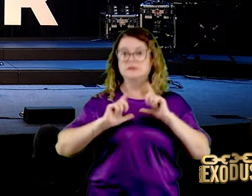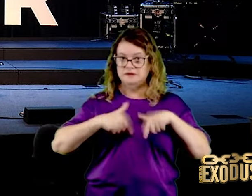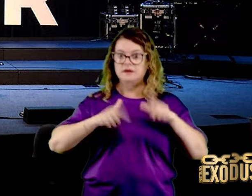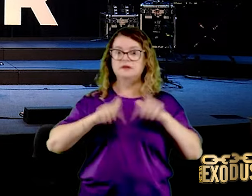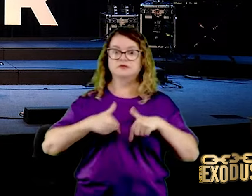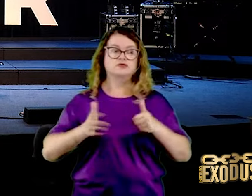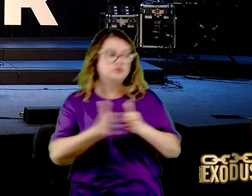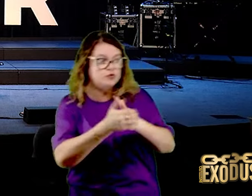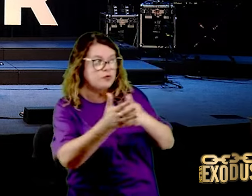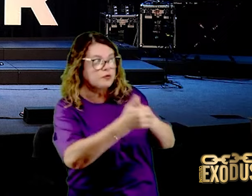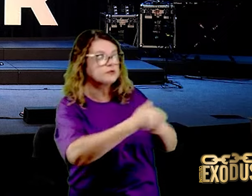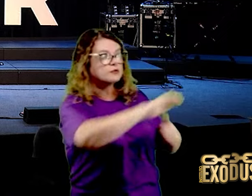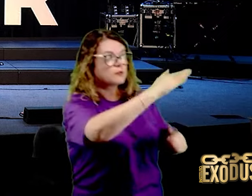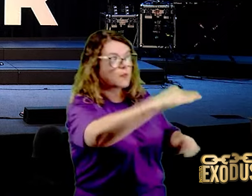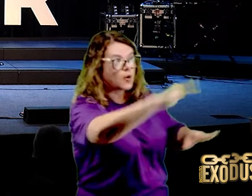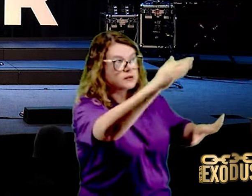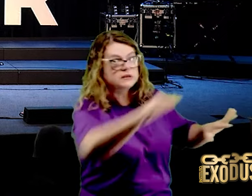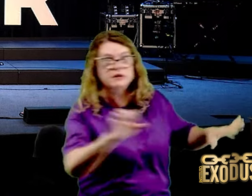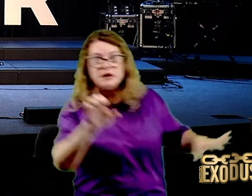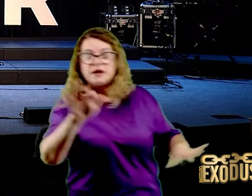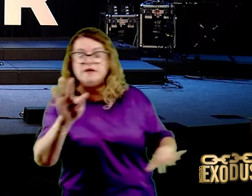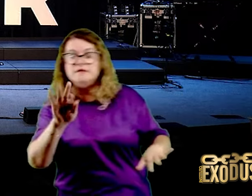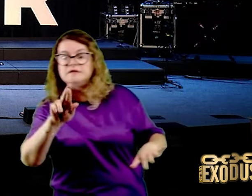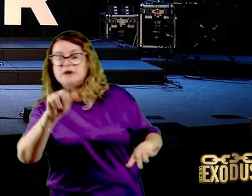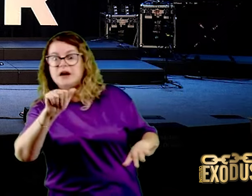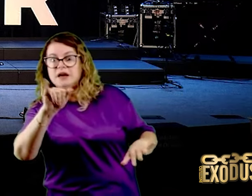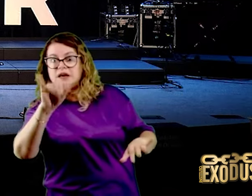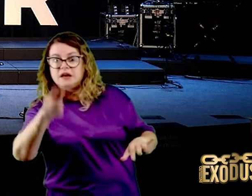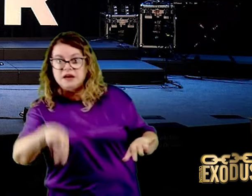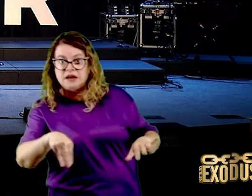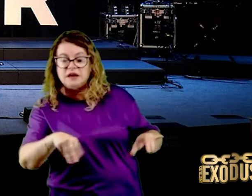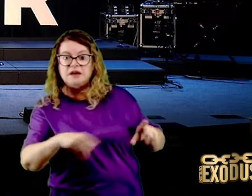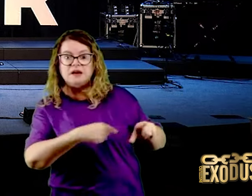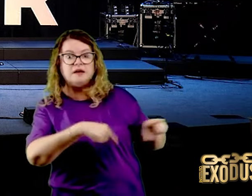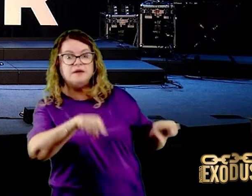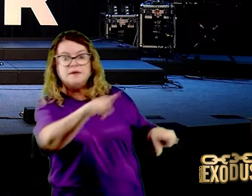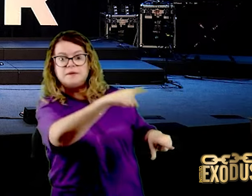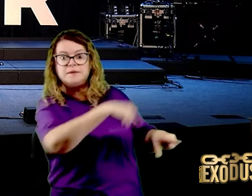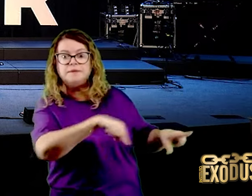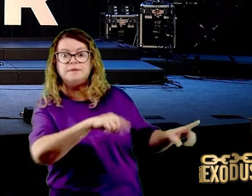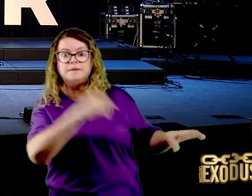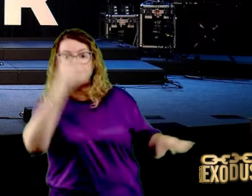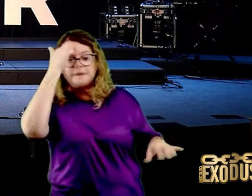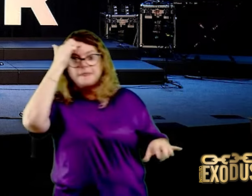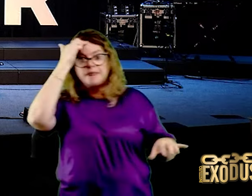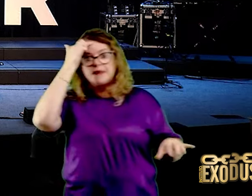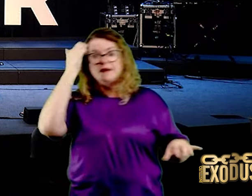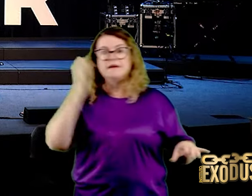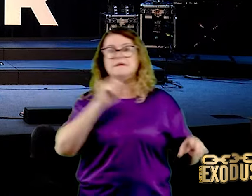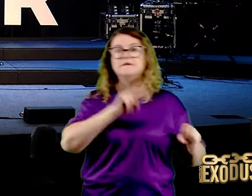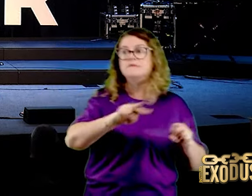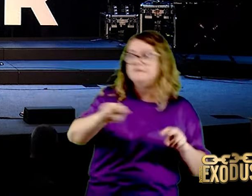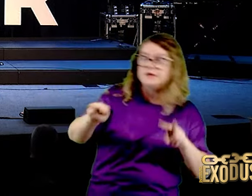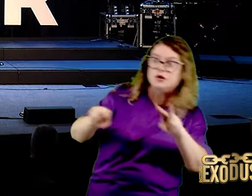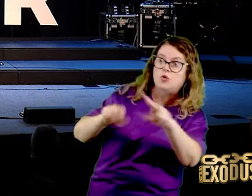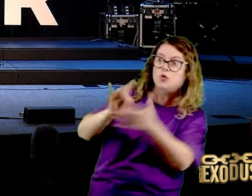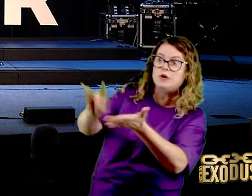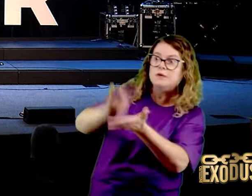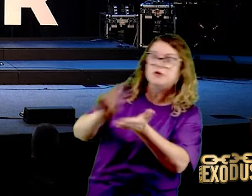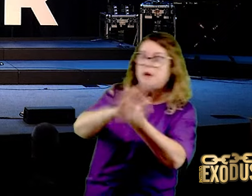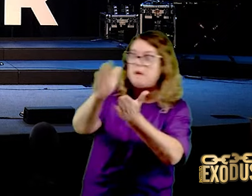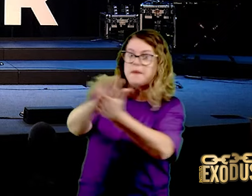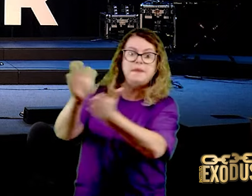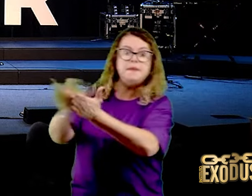Efraim, ouviram que o filho de Deus batiu em retirada, também entraram na batalha, perseguindo-se. O pastor